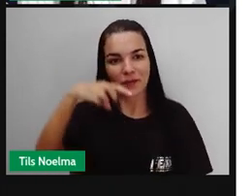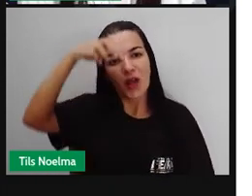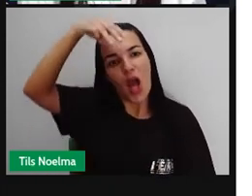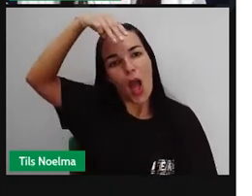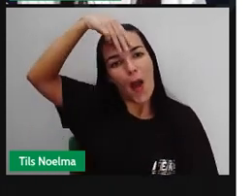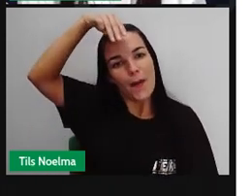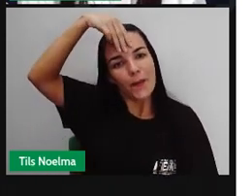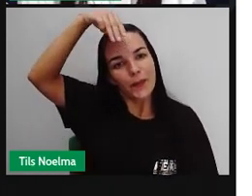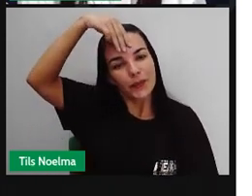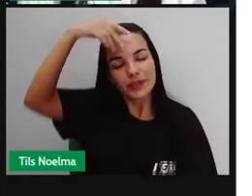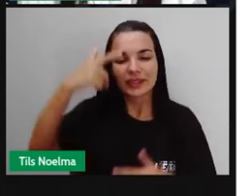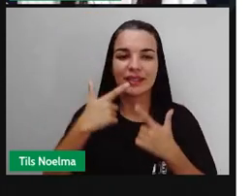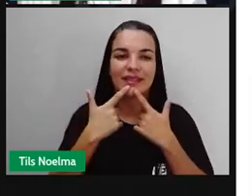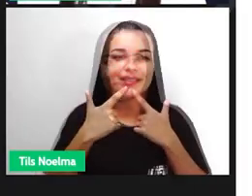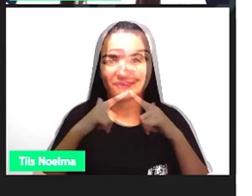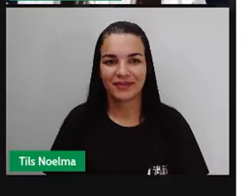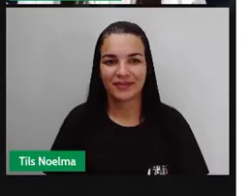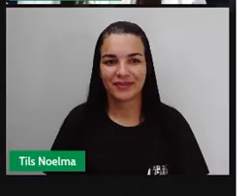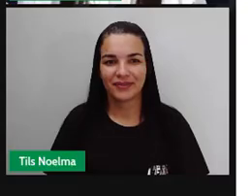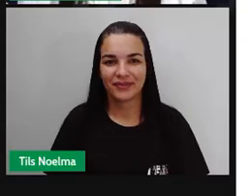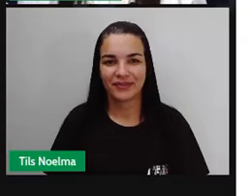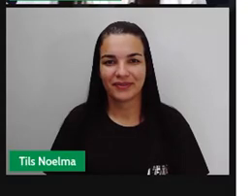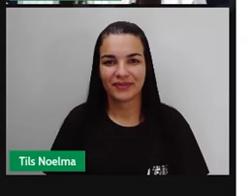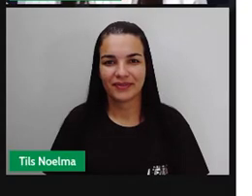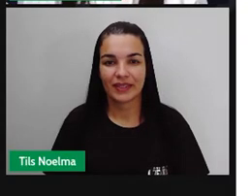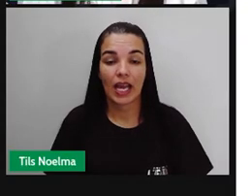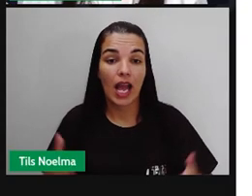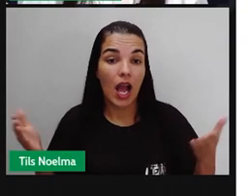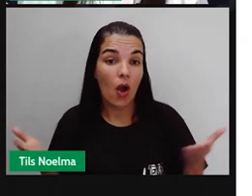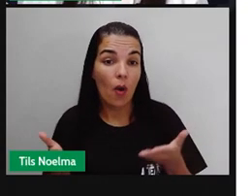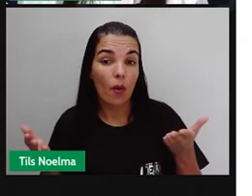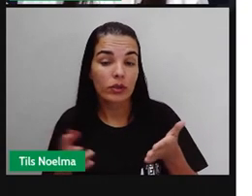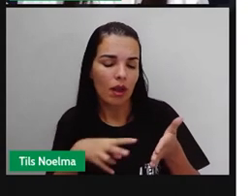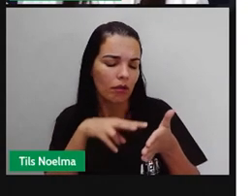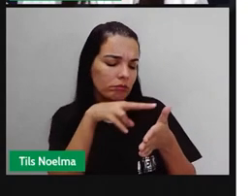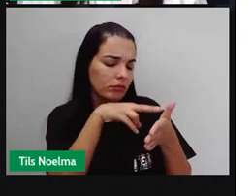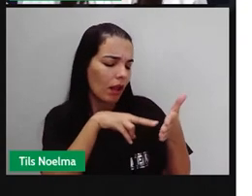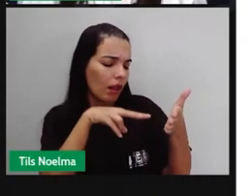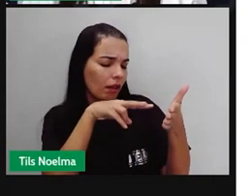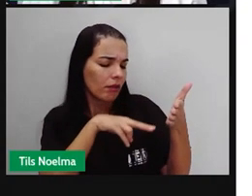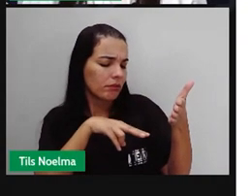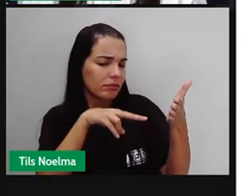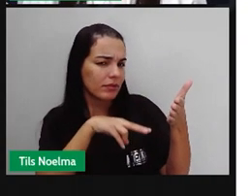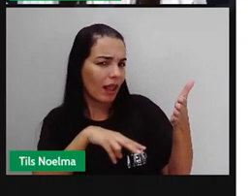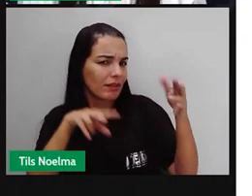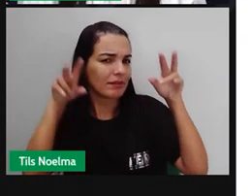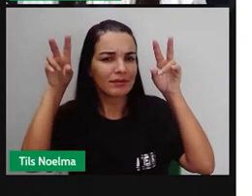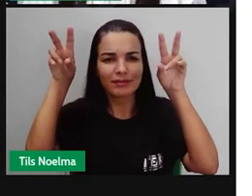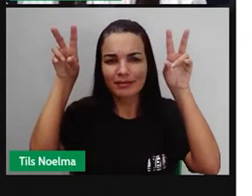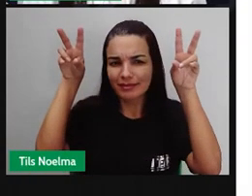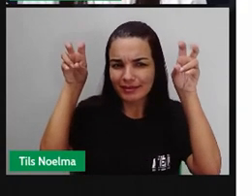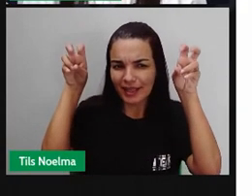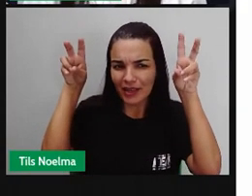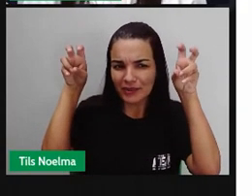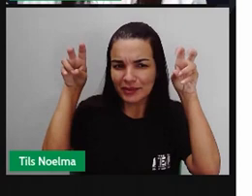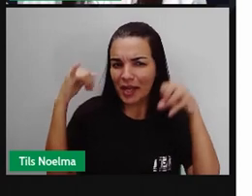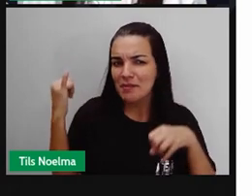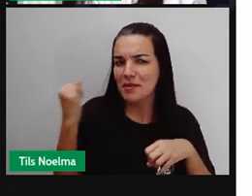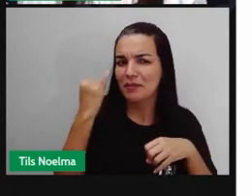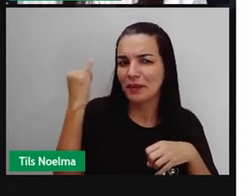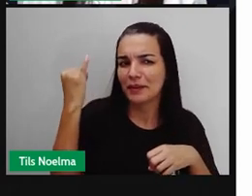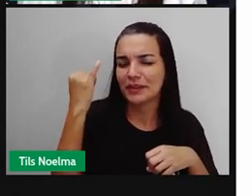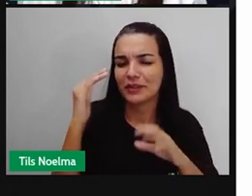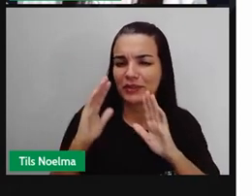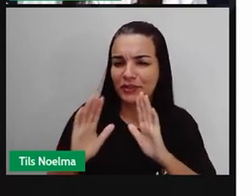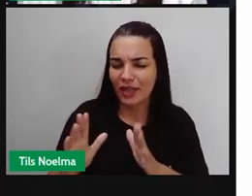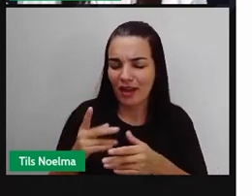teremos aula de linguagens. E hoje nós falaremos sobre um tema que é muito interessante, que a gente já veio falando